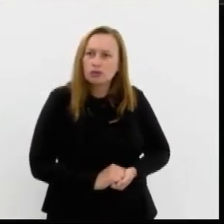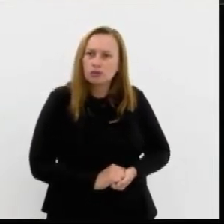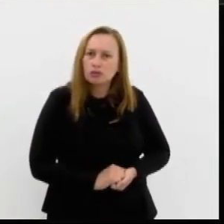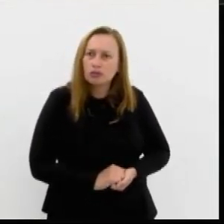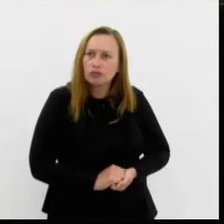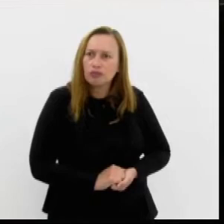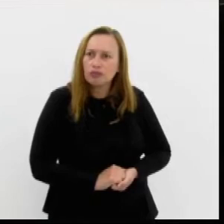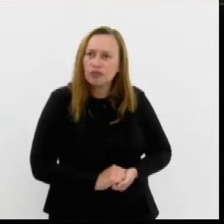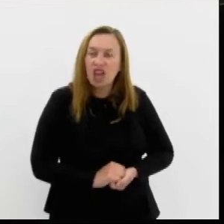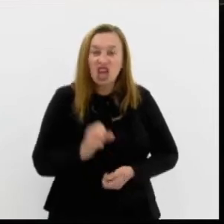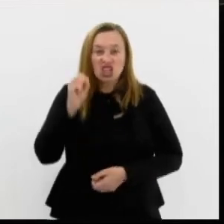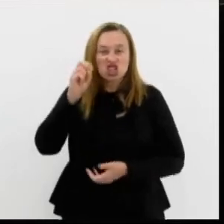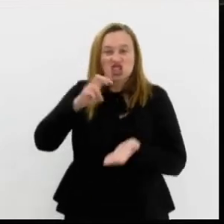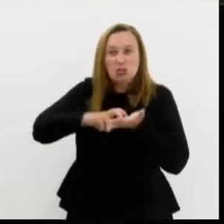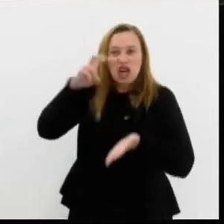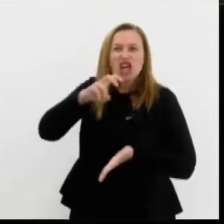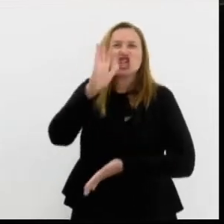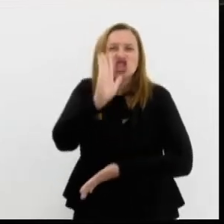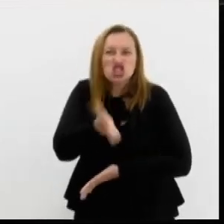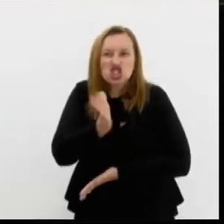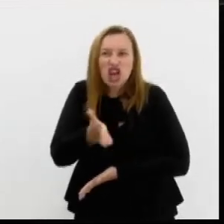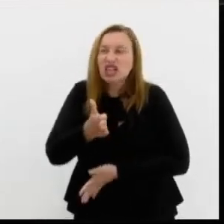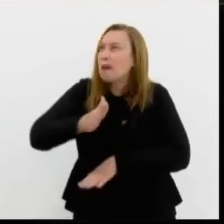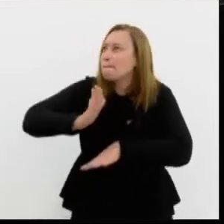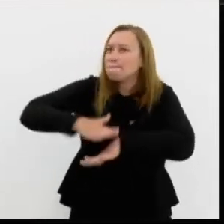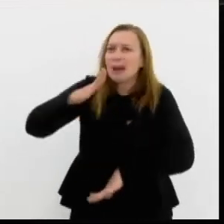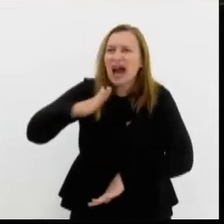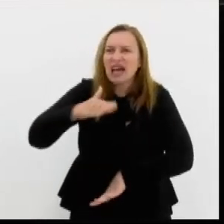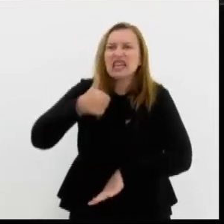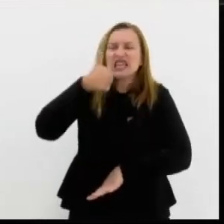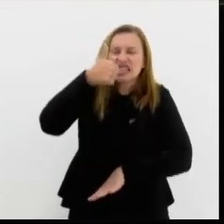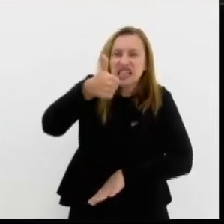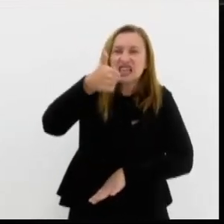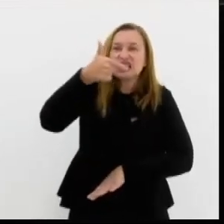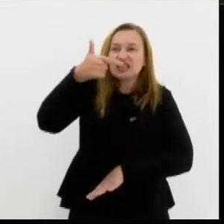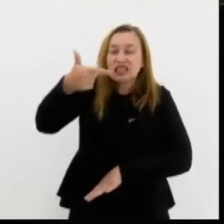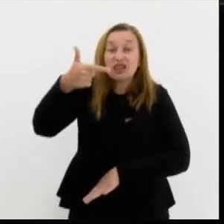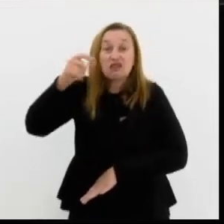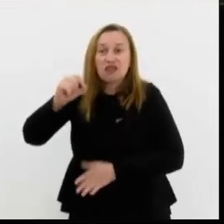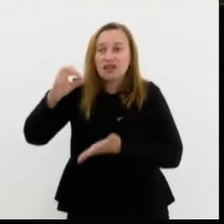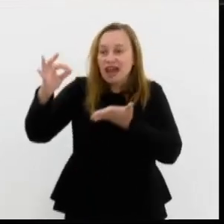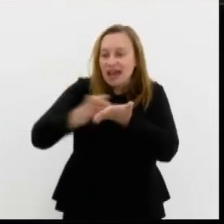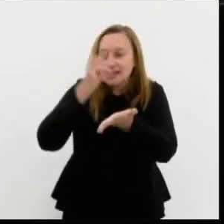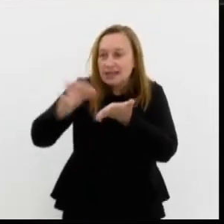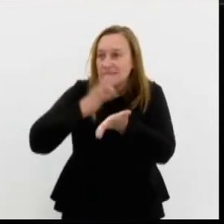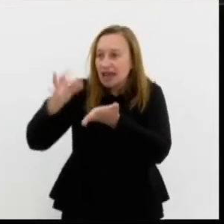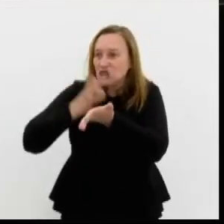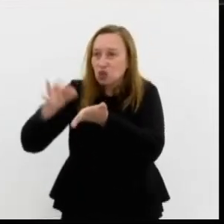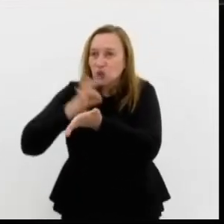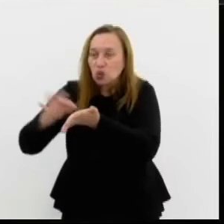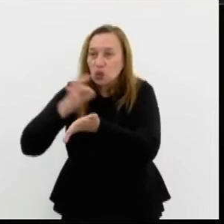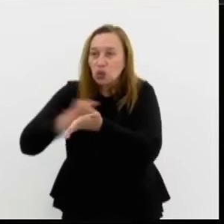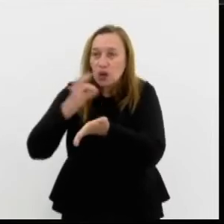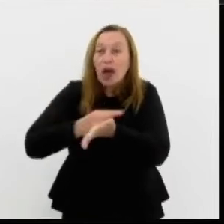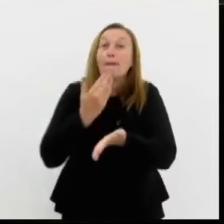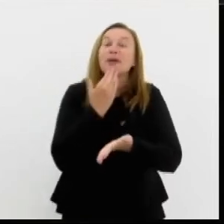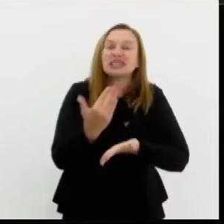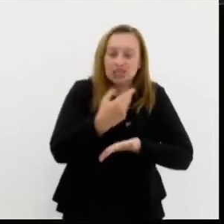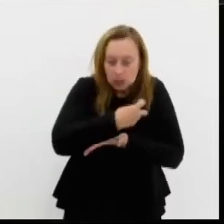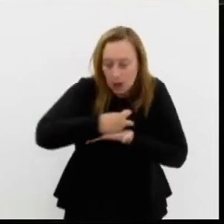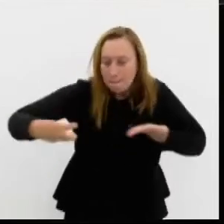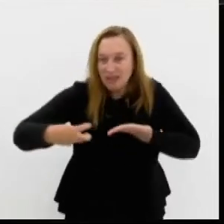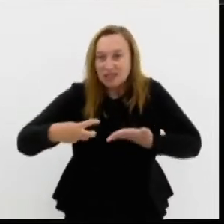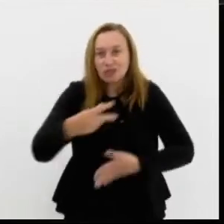Até de manhã já tinham mais de 120 assinaturas pelo impeachment do